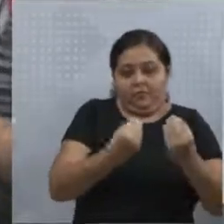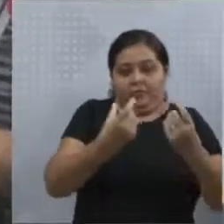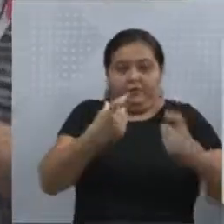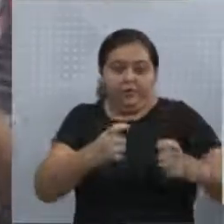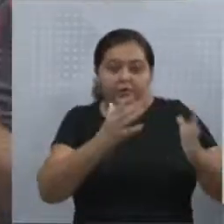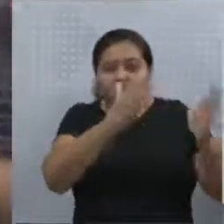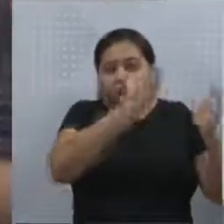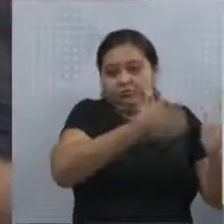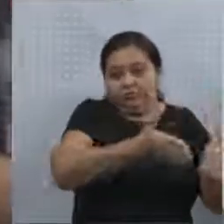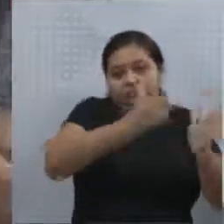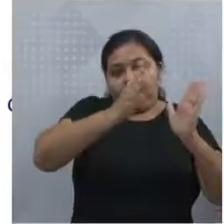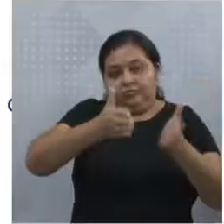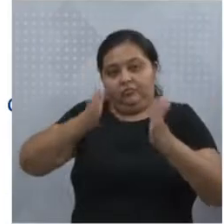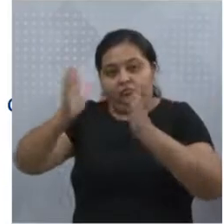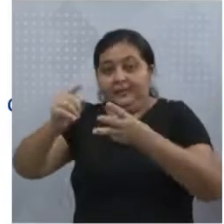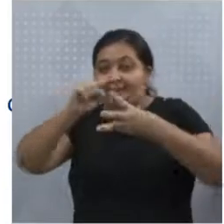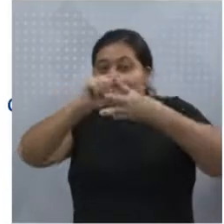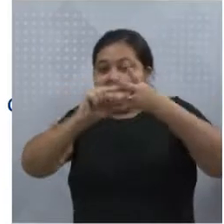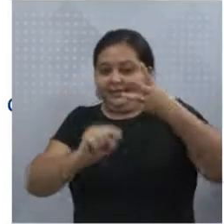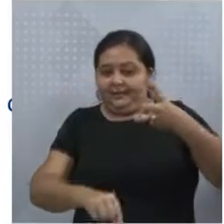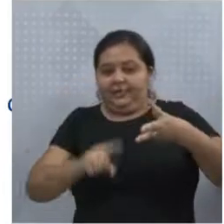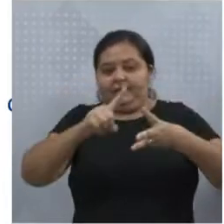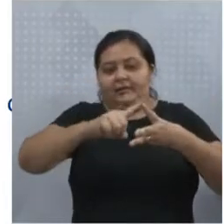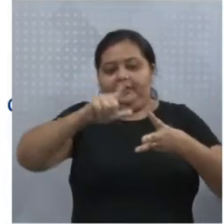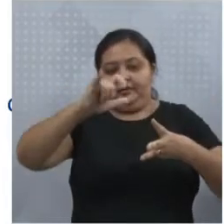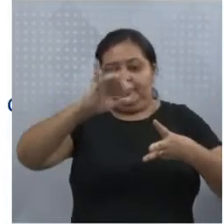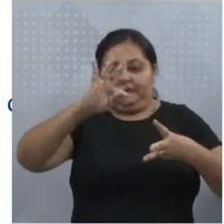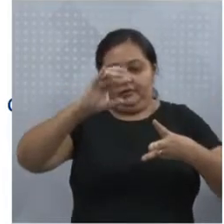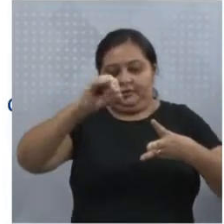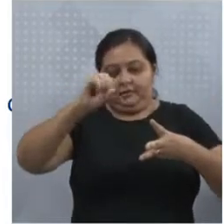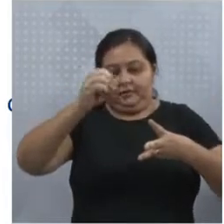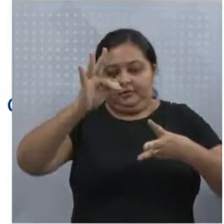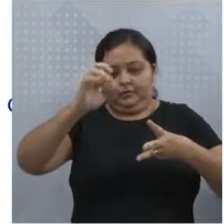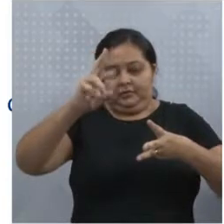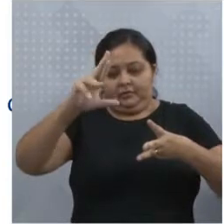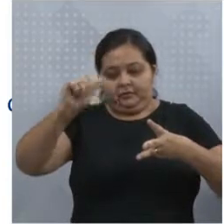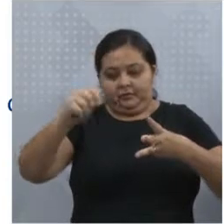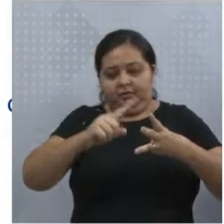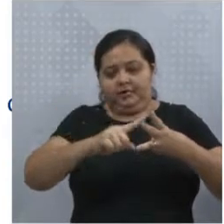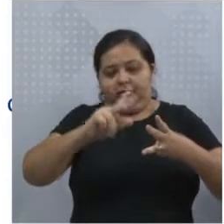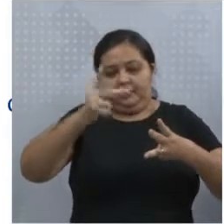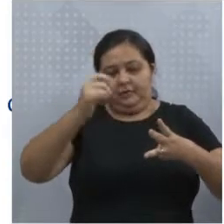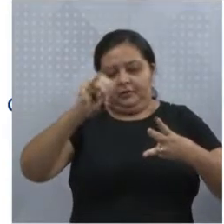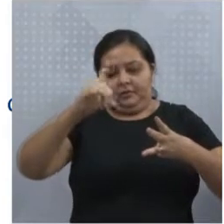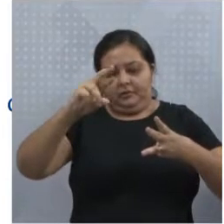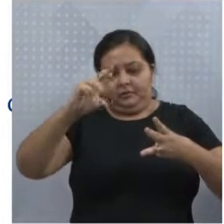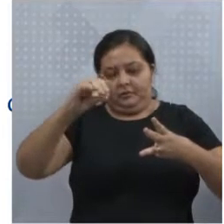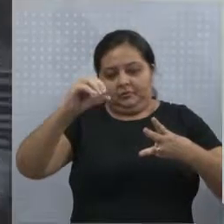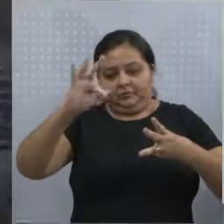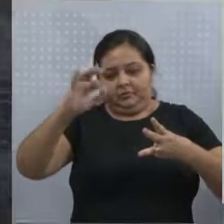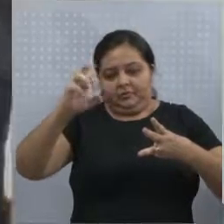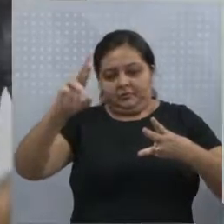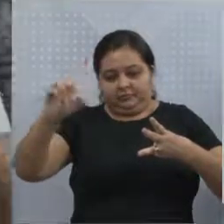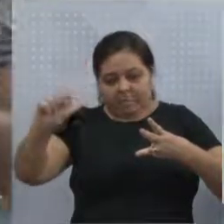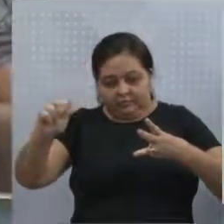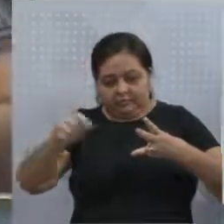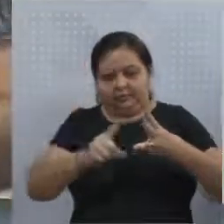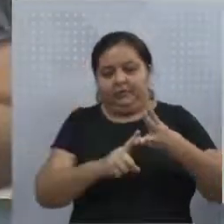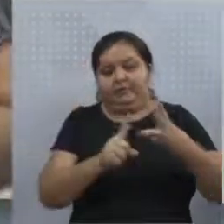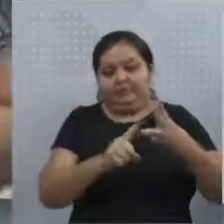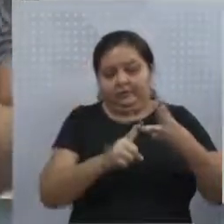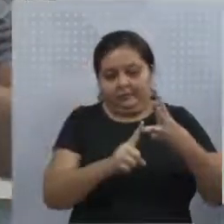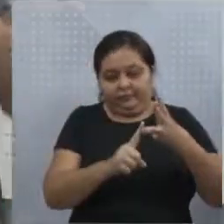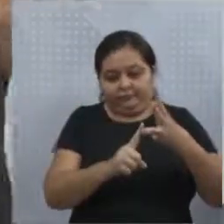justamente em três pontos, tá? A litosfera, a hidrosfera e a atmosfera. Por serem